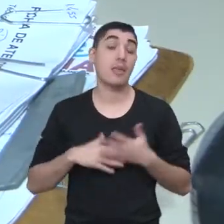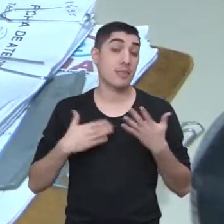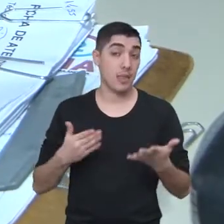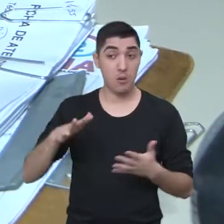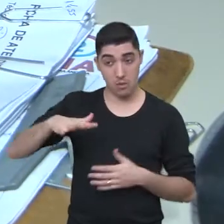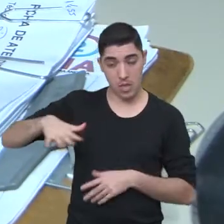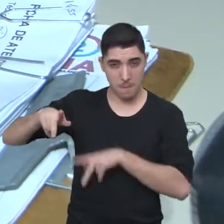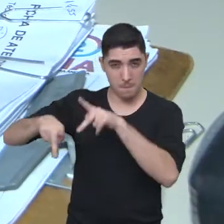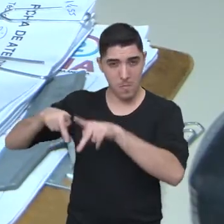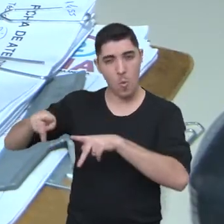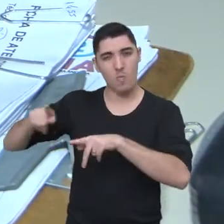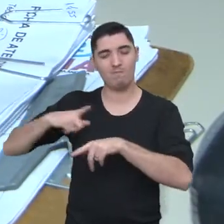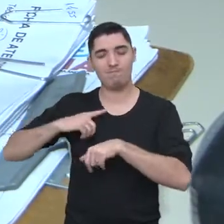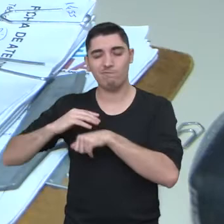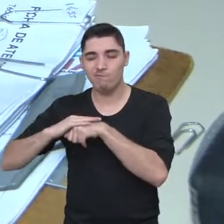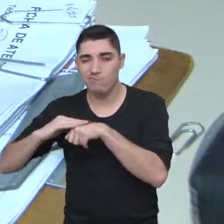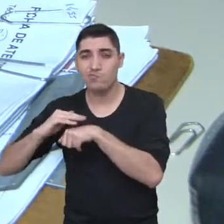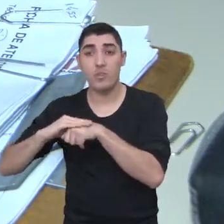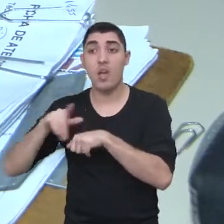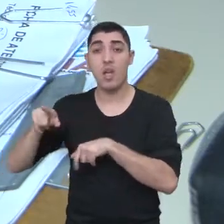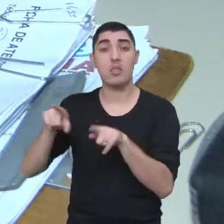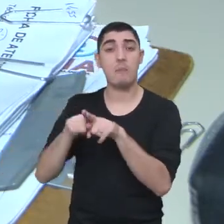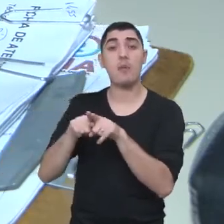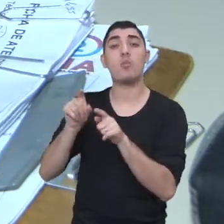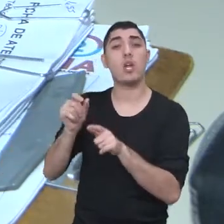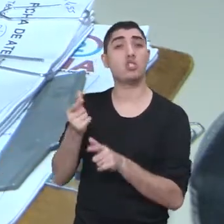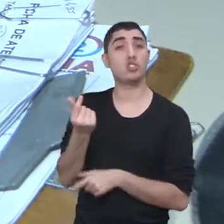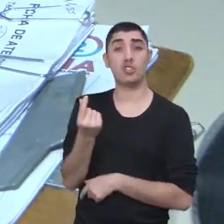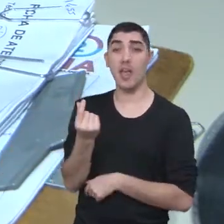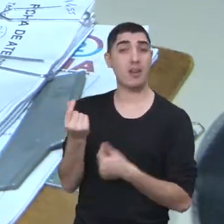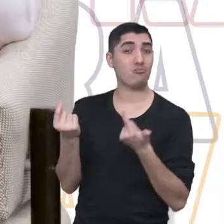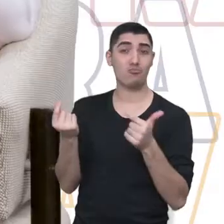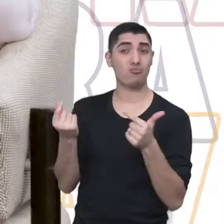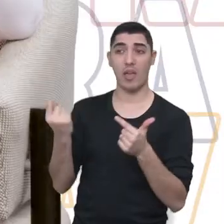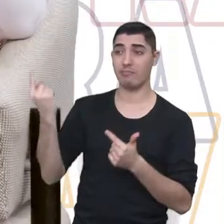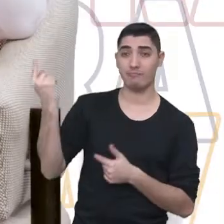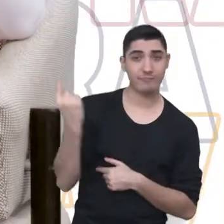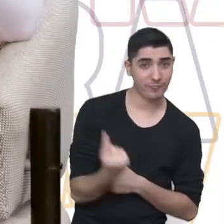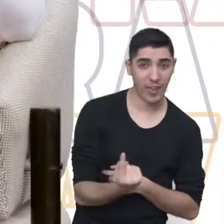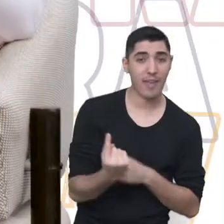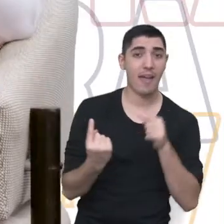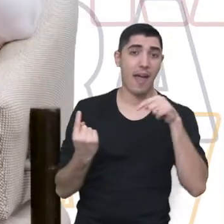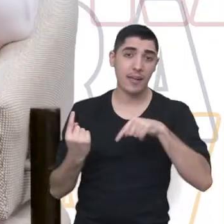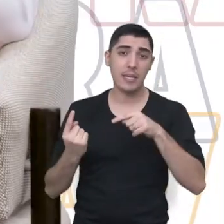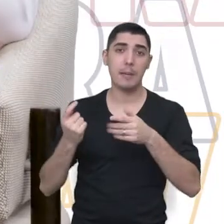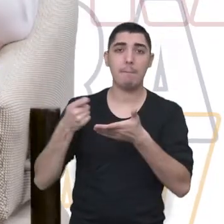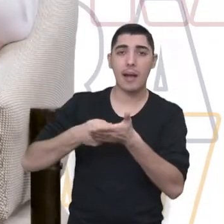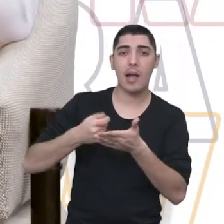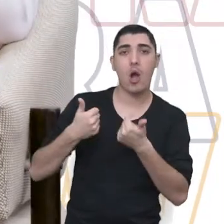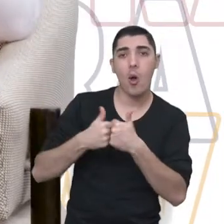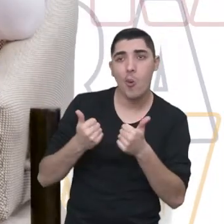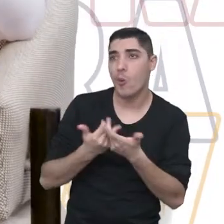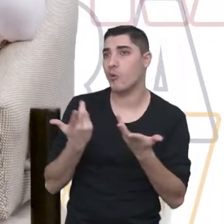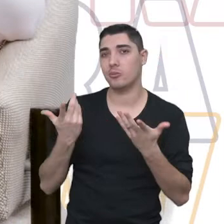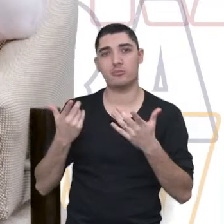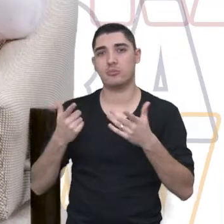desafio dessa população mais carente, que não tem dinheiro para vir, para pagar a condução, né? Para vir às vezes é mais